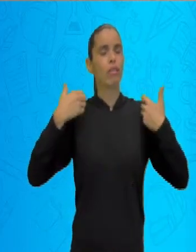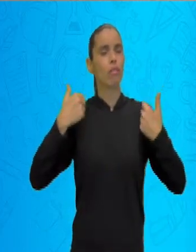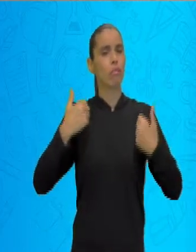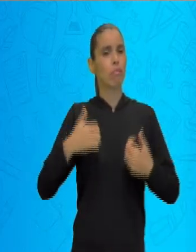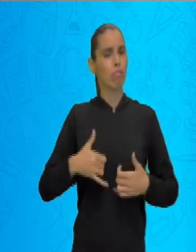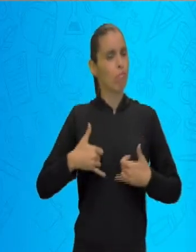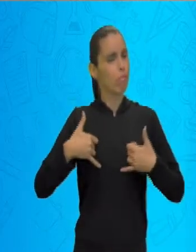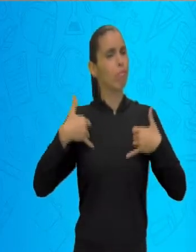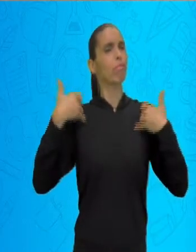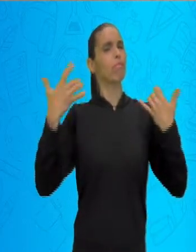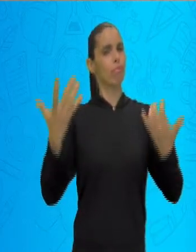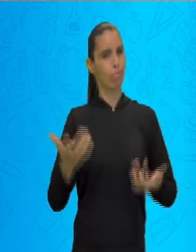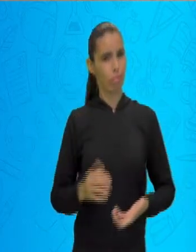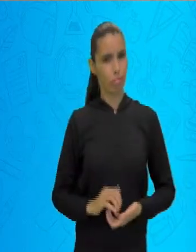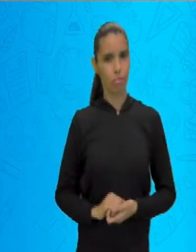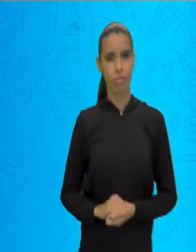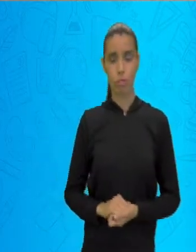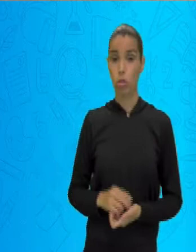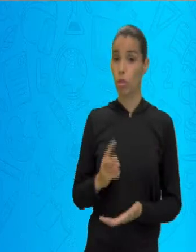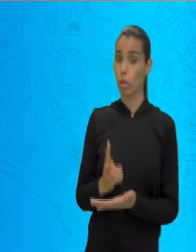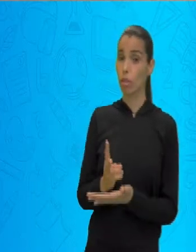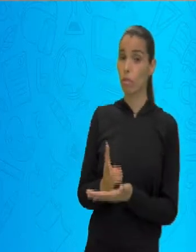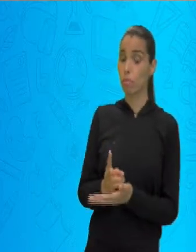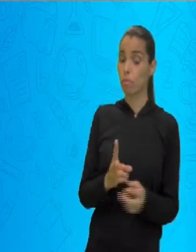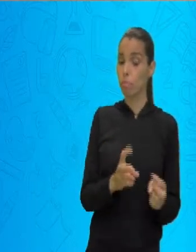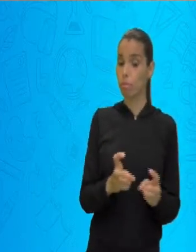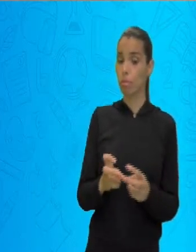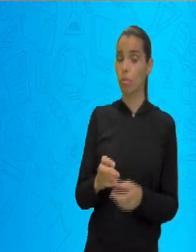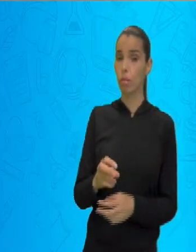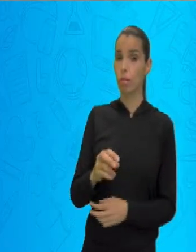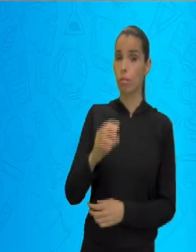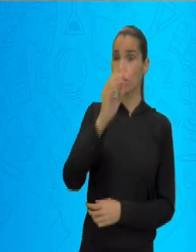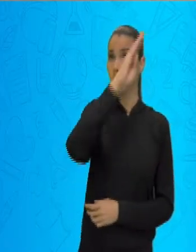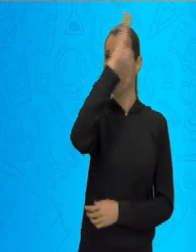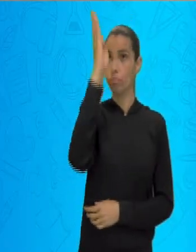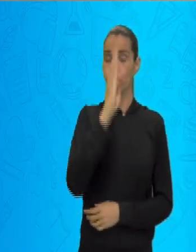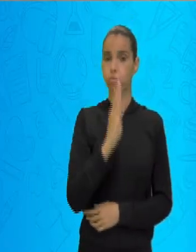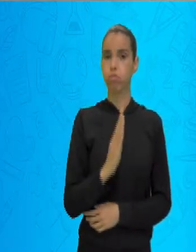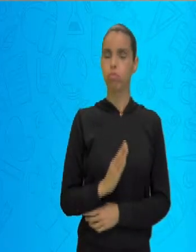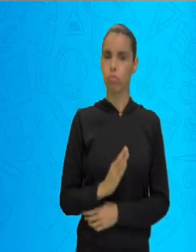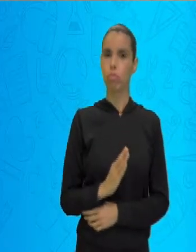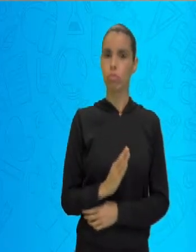a nossa bandeira é um dos nossos símbolos.